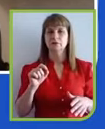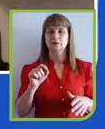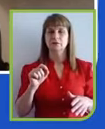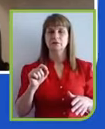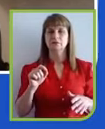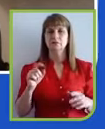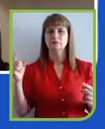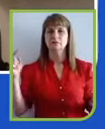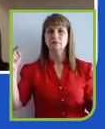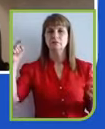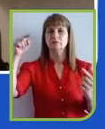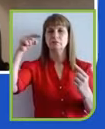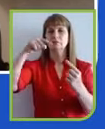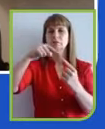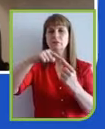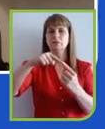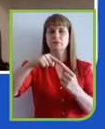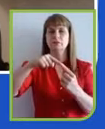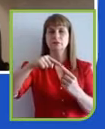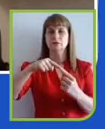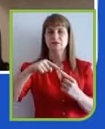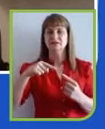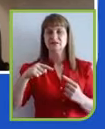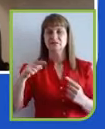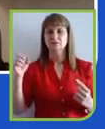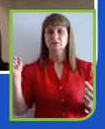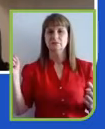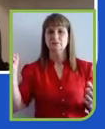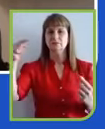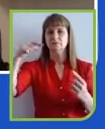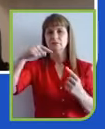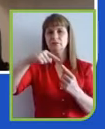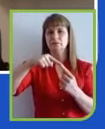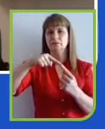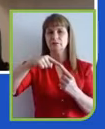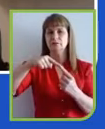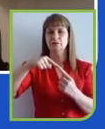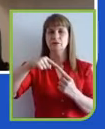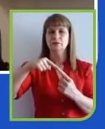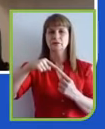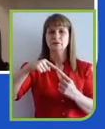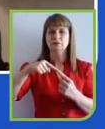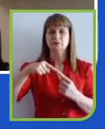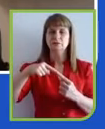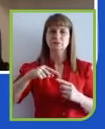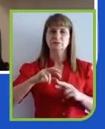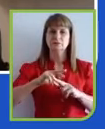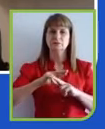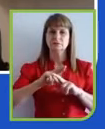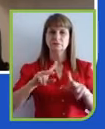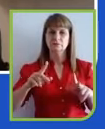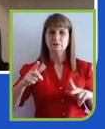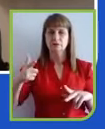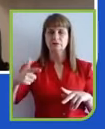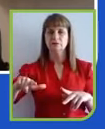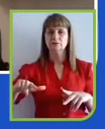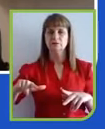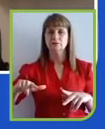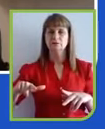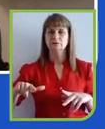Eu só relembro que o propósito, ele, diferentemente de outras iniciativas que ocorreram no passado,